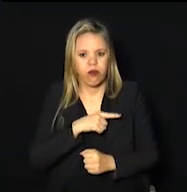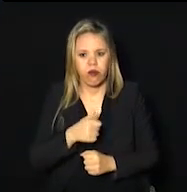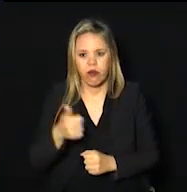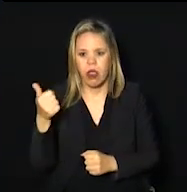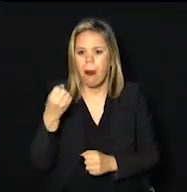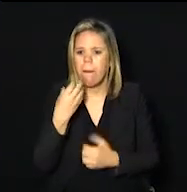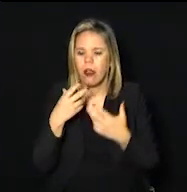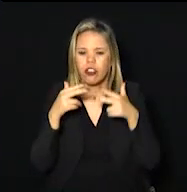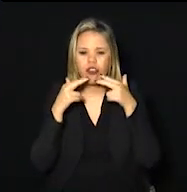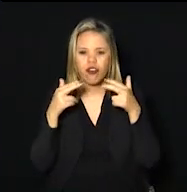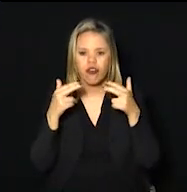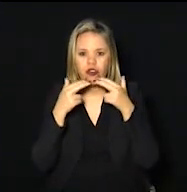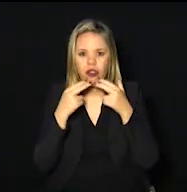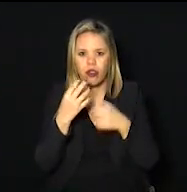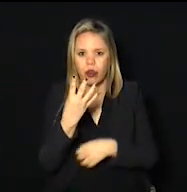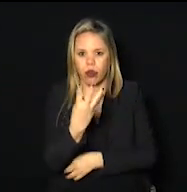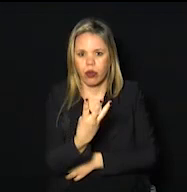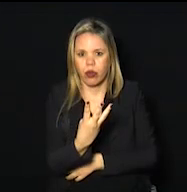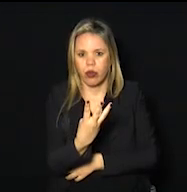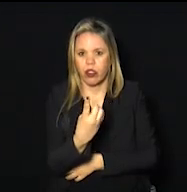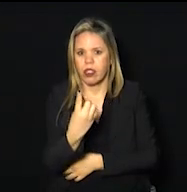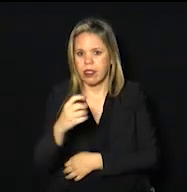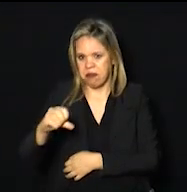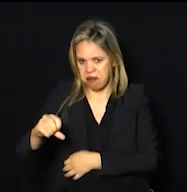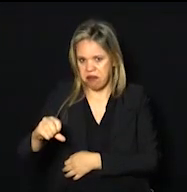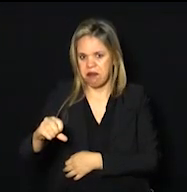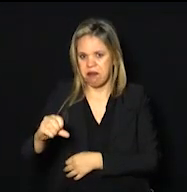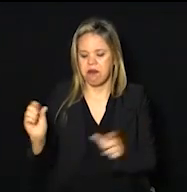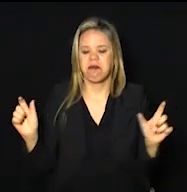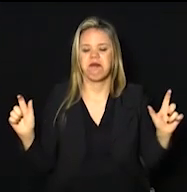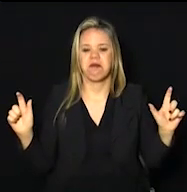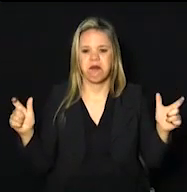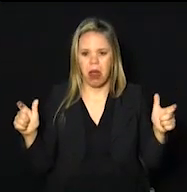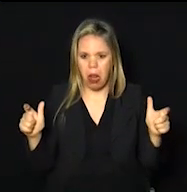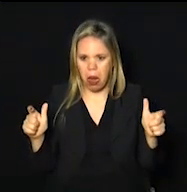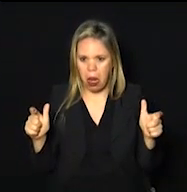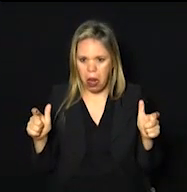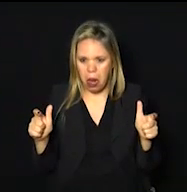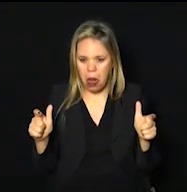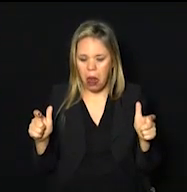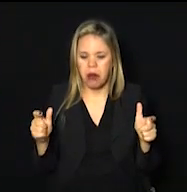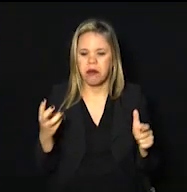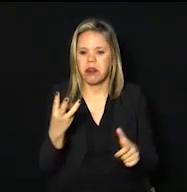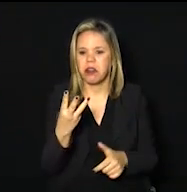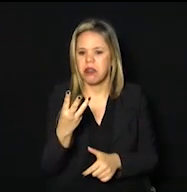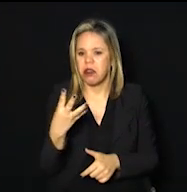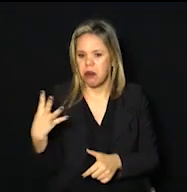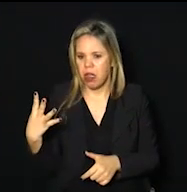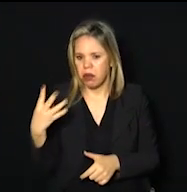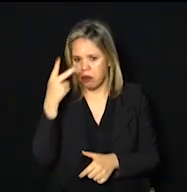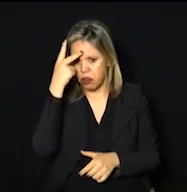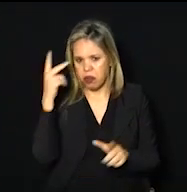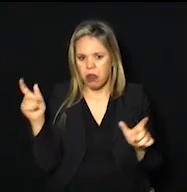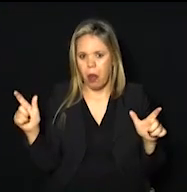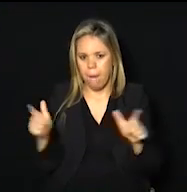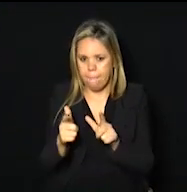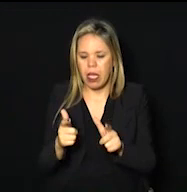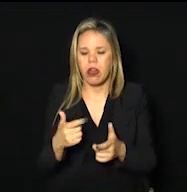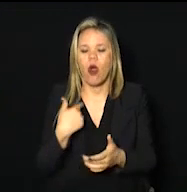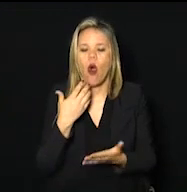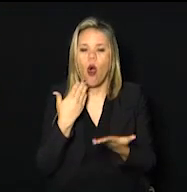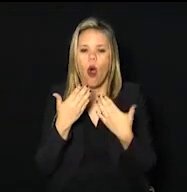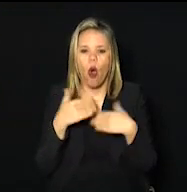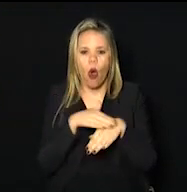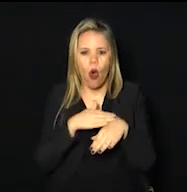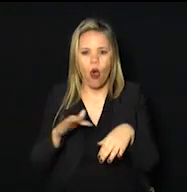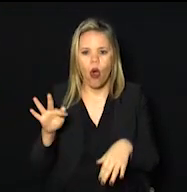notícia. 419. Uma diminuição, 34 pessoas a menos. Eu conversava com